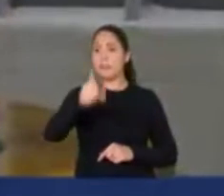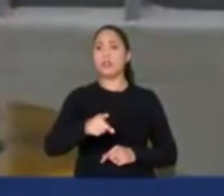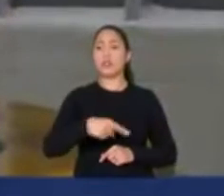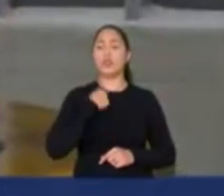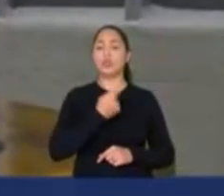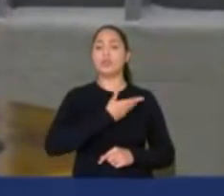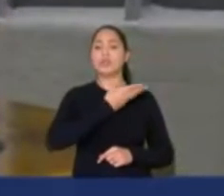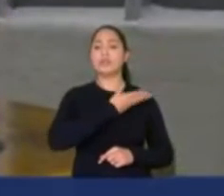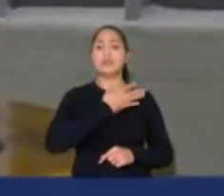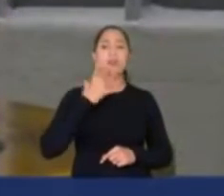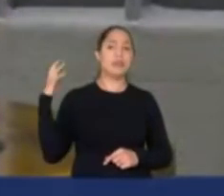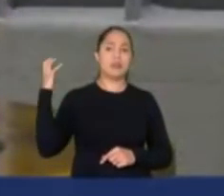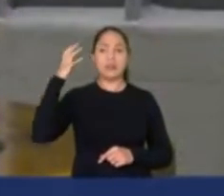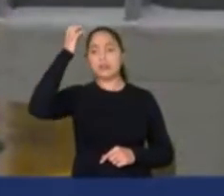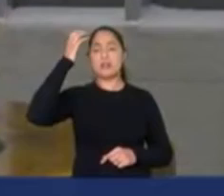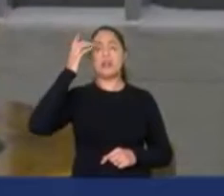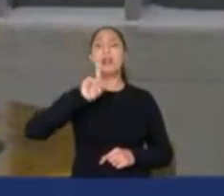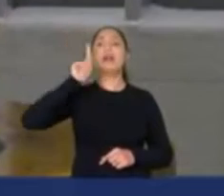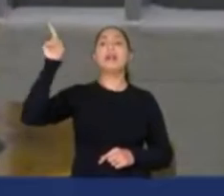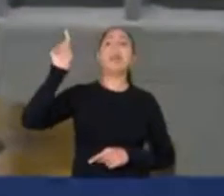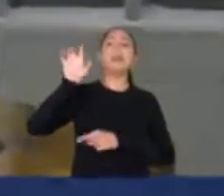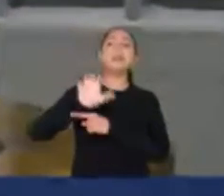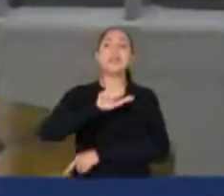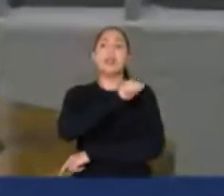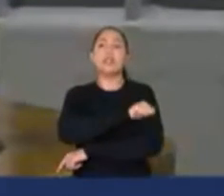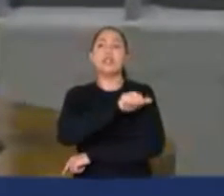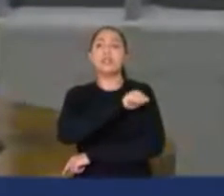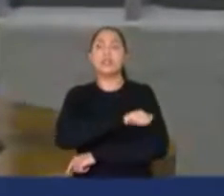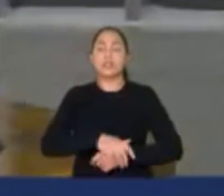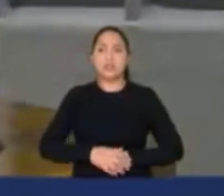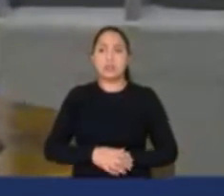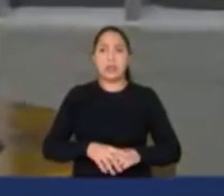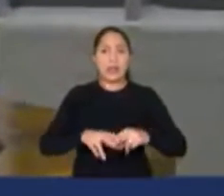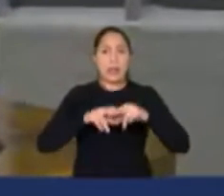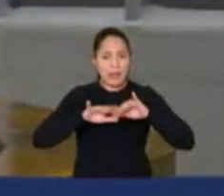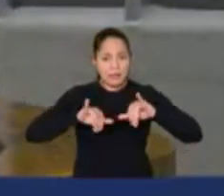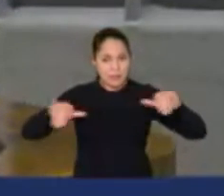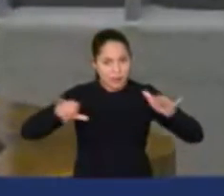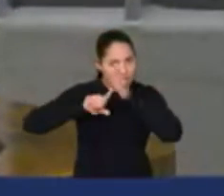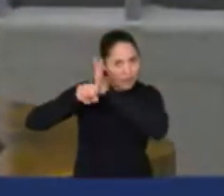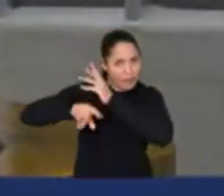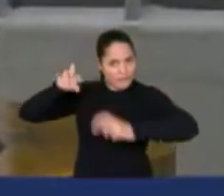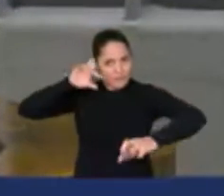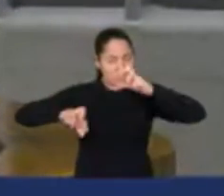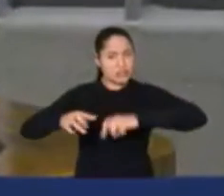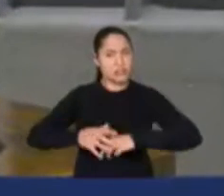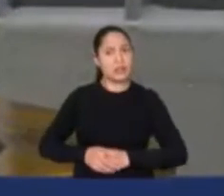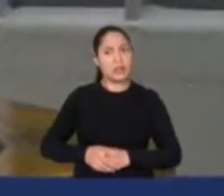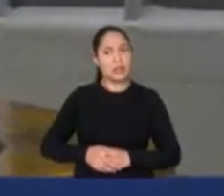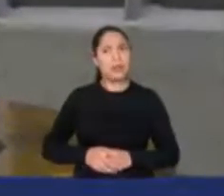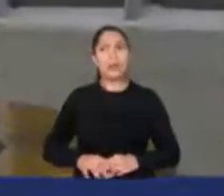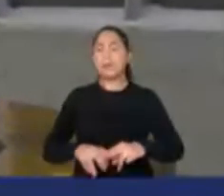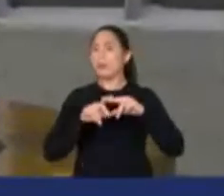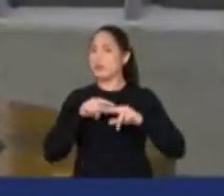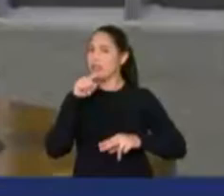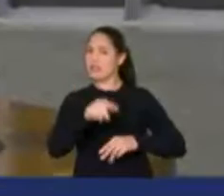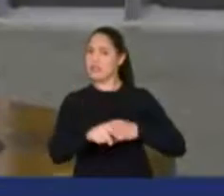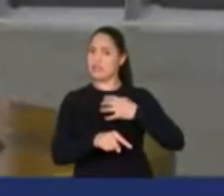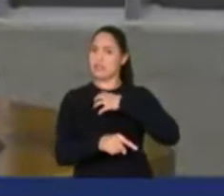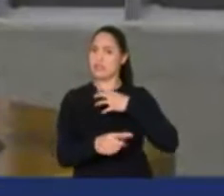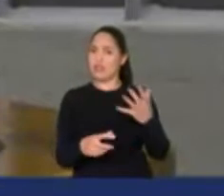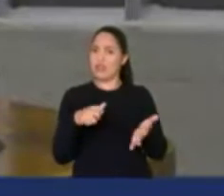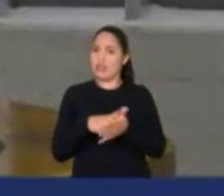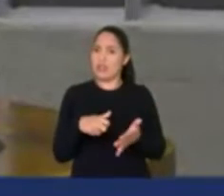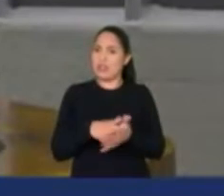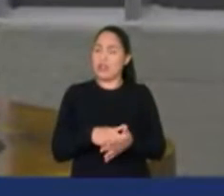assassinada no Rio de Janeiro em 2018, era para dar um recado que não se pode ter salvo conduto e impunidade para crimes